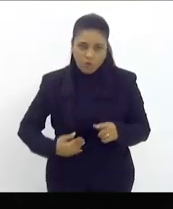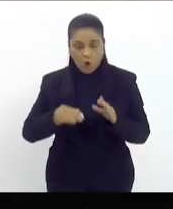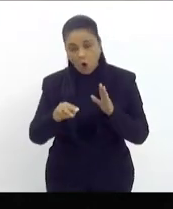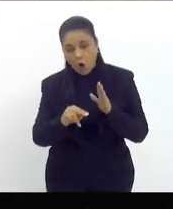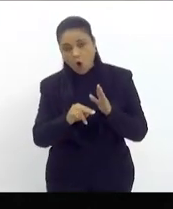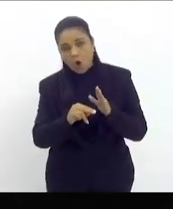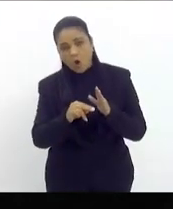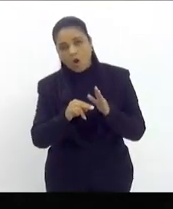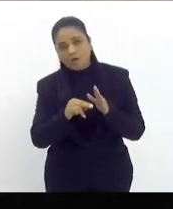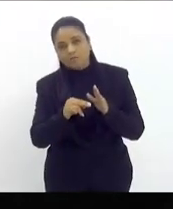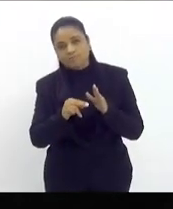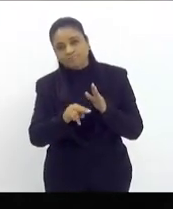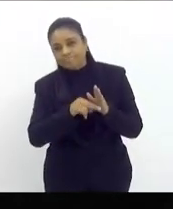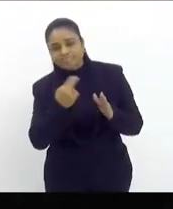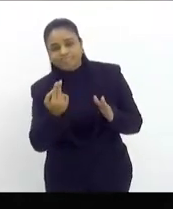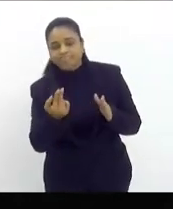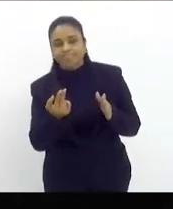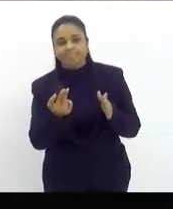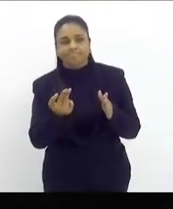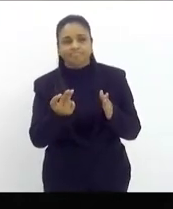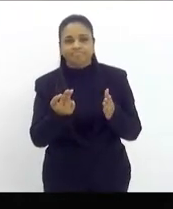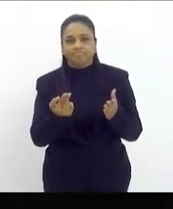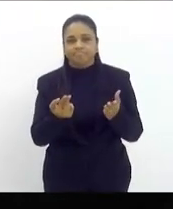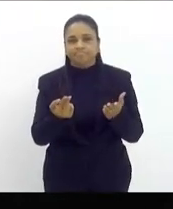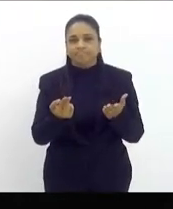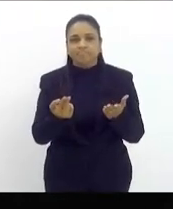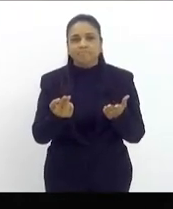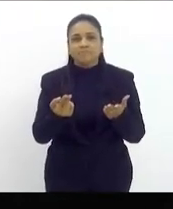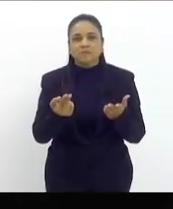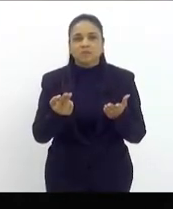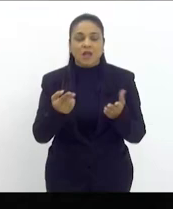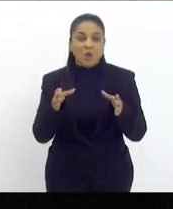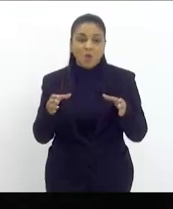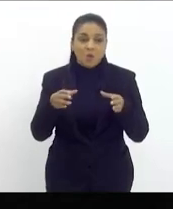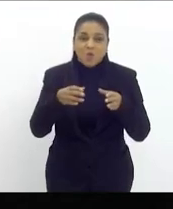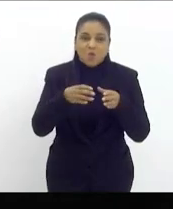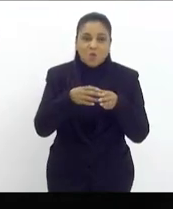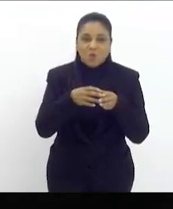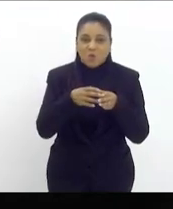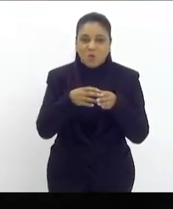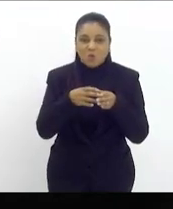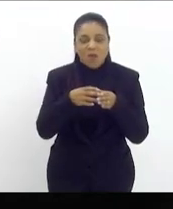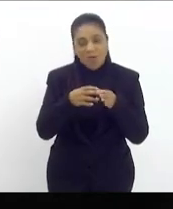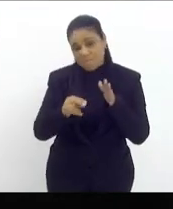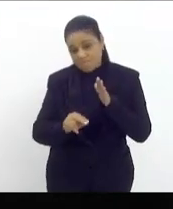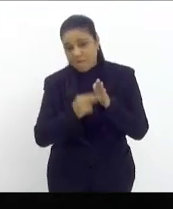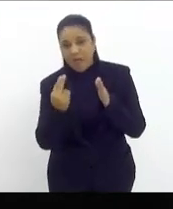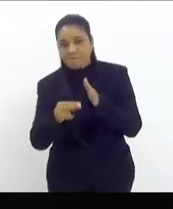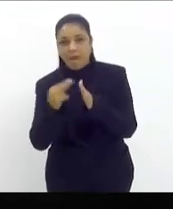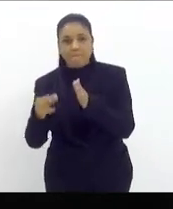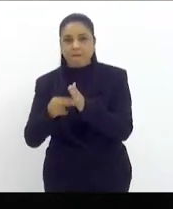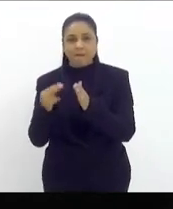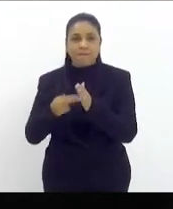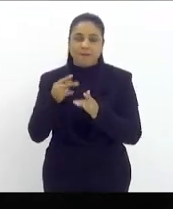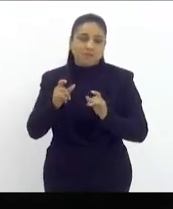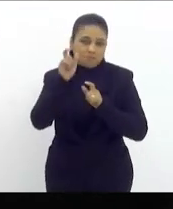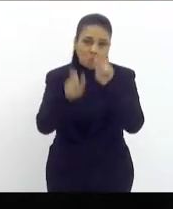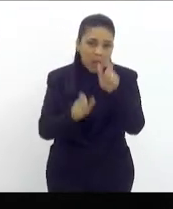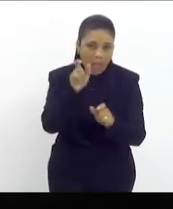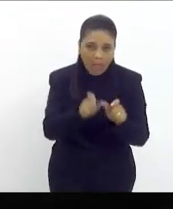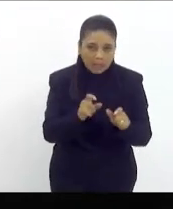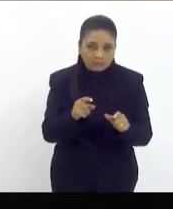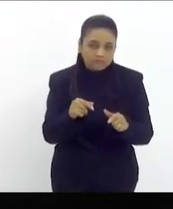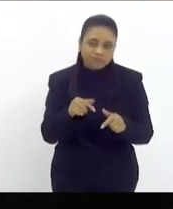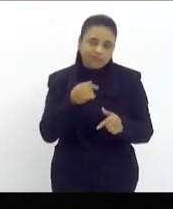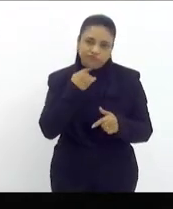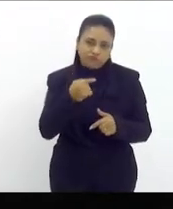lógica quase que vamos fazer um mutirão de métodos contraceptíveis e com um método